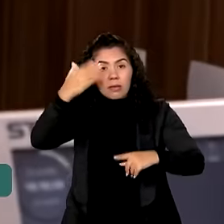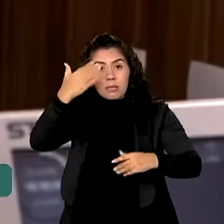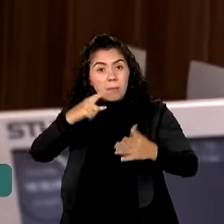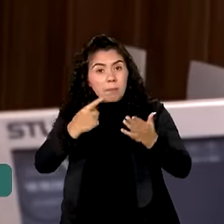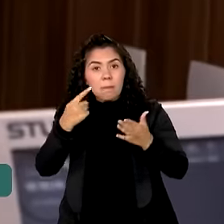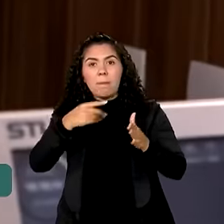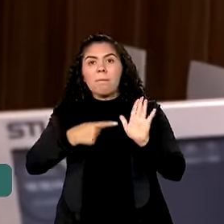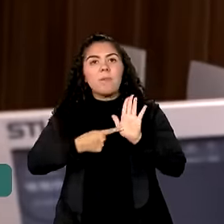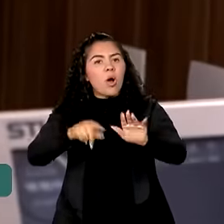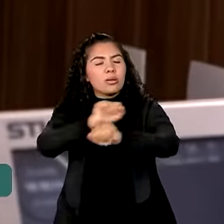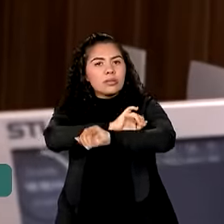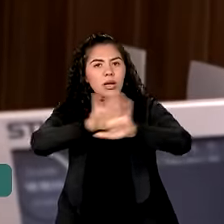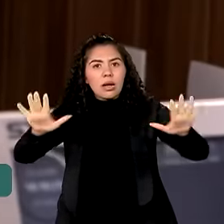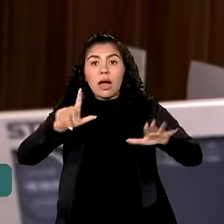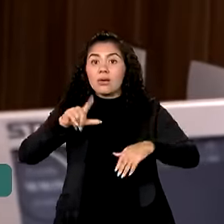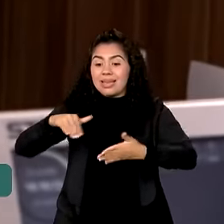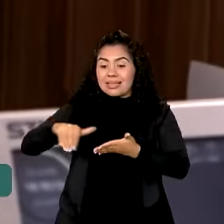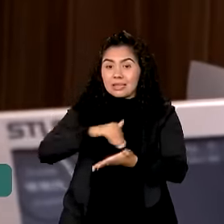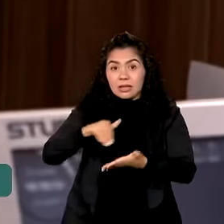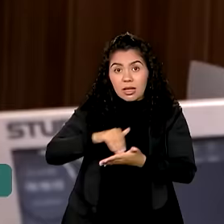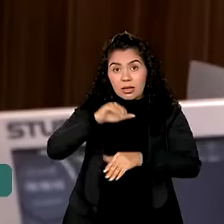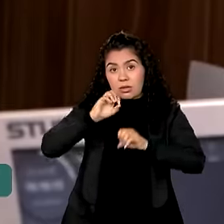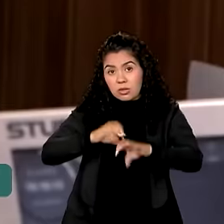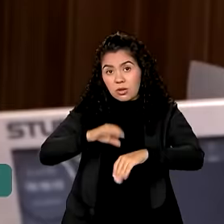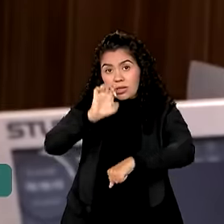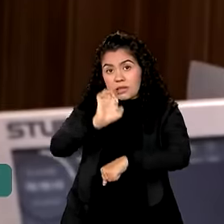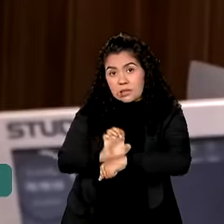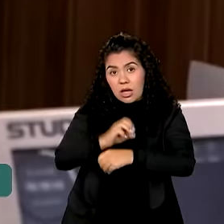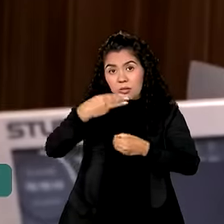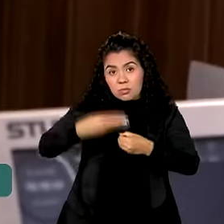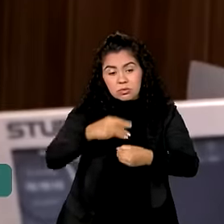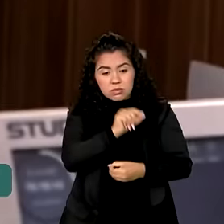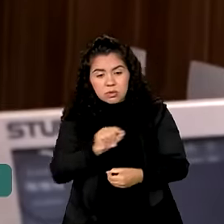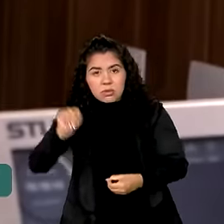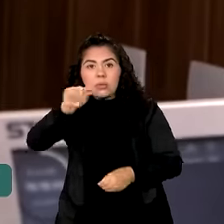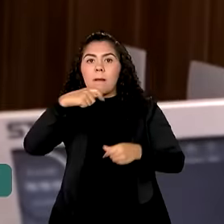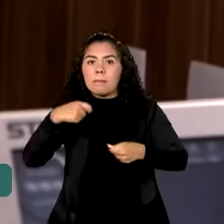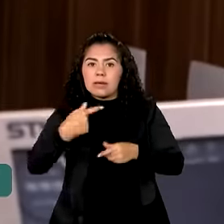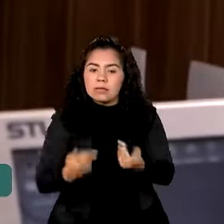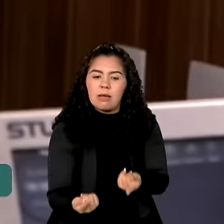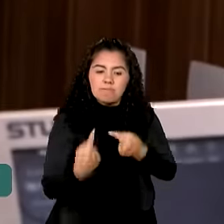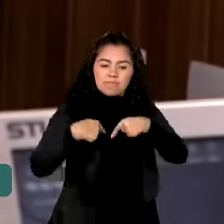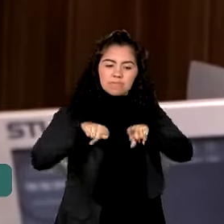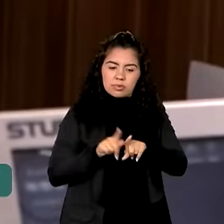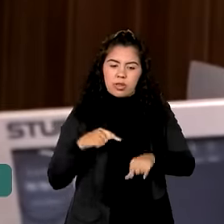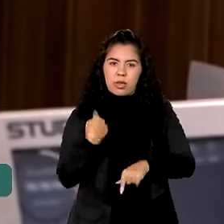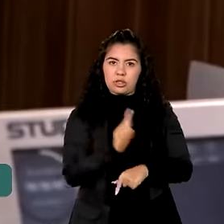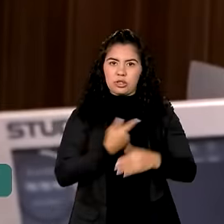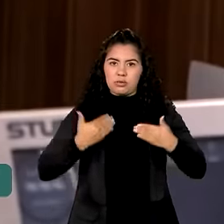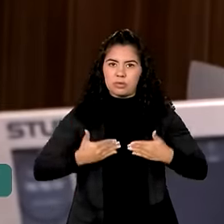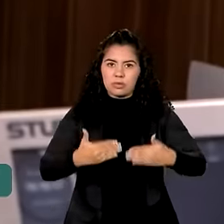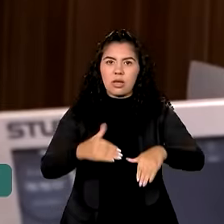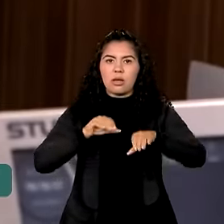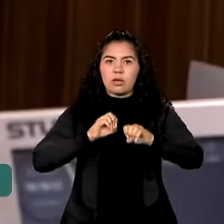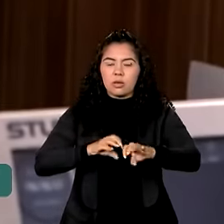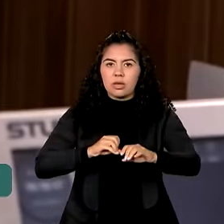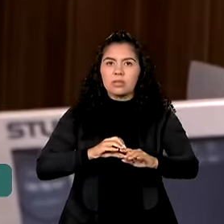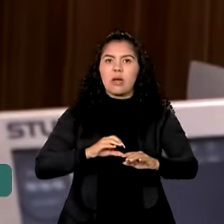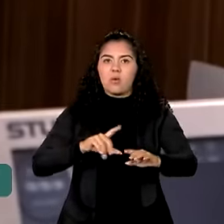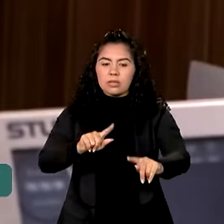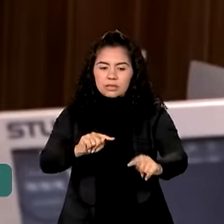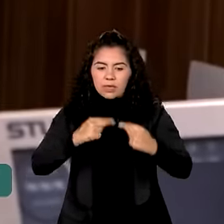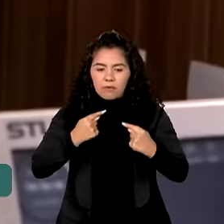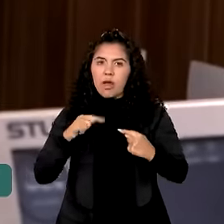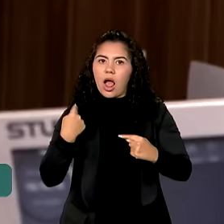estaduais e as redes municipais estejam engajadas conosco, com o MEC, nesse grande desafio. O MEC